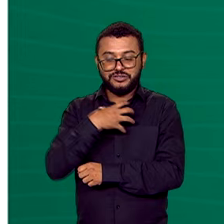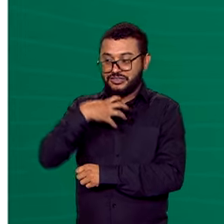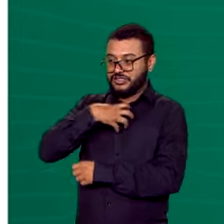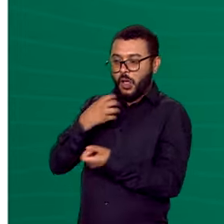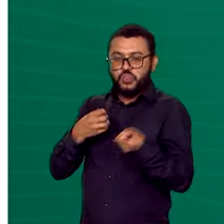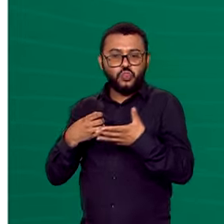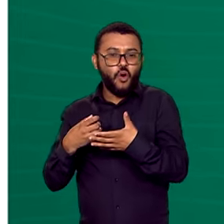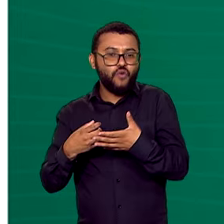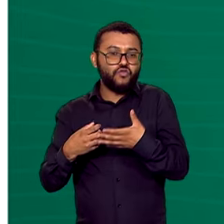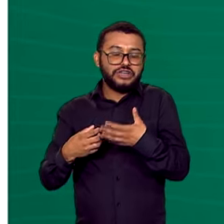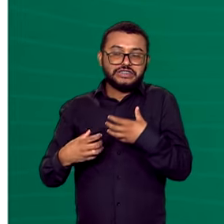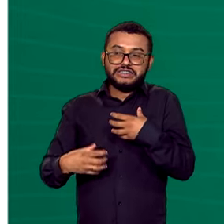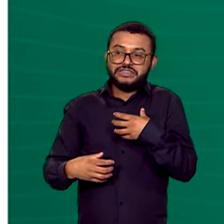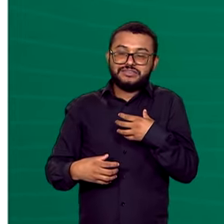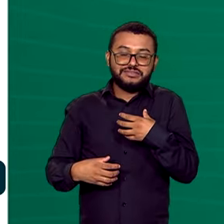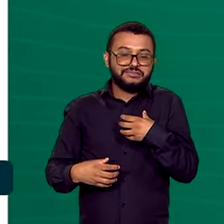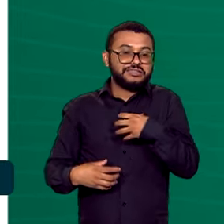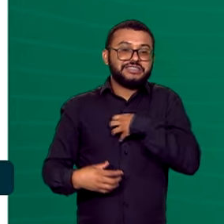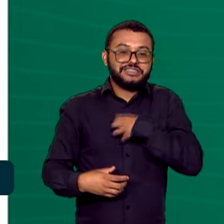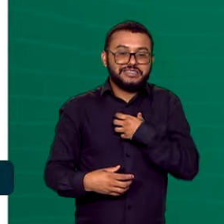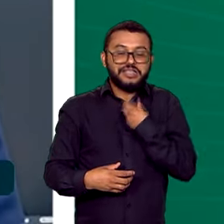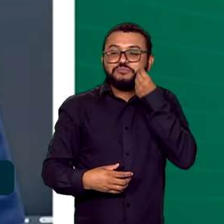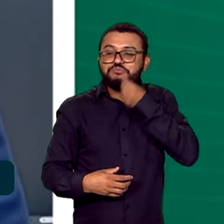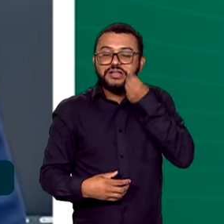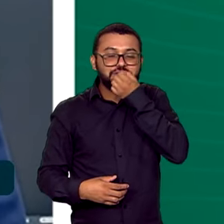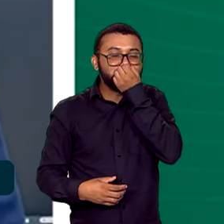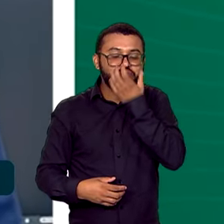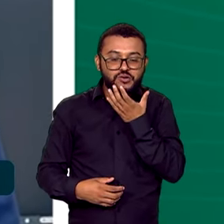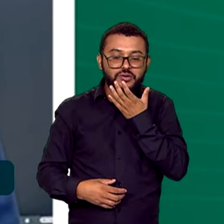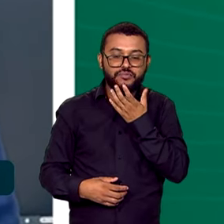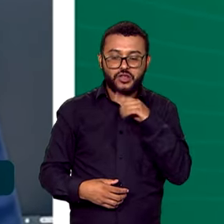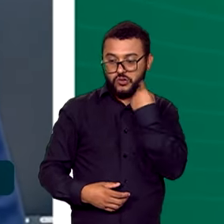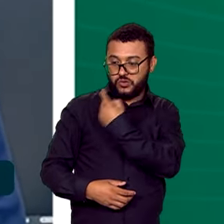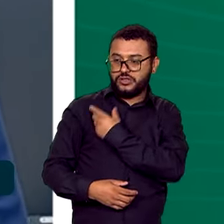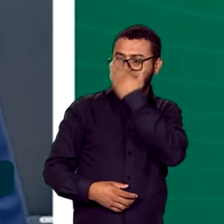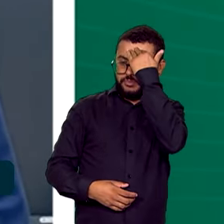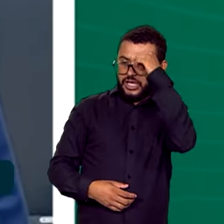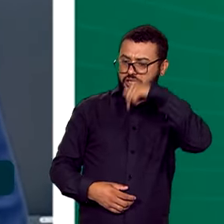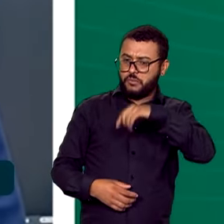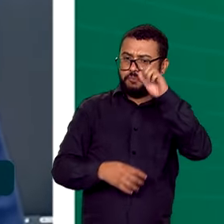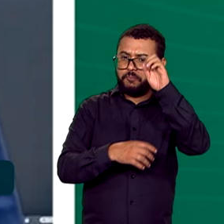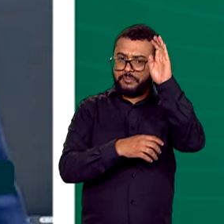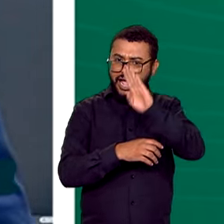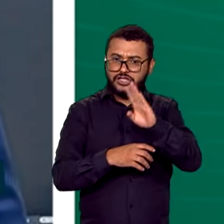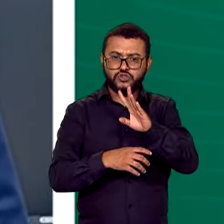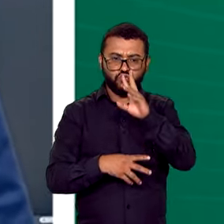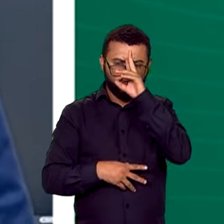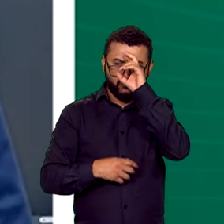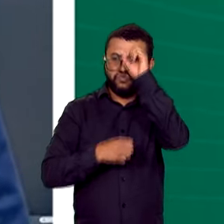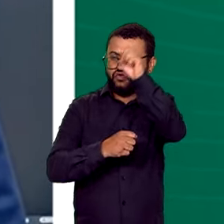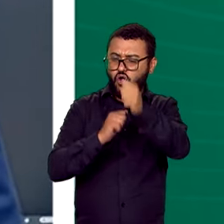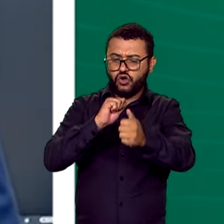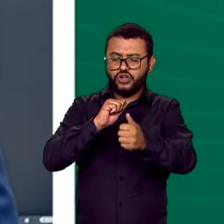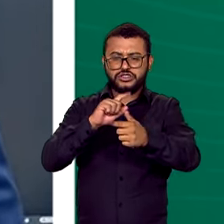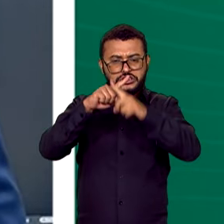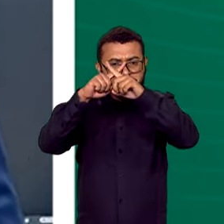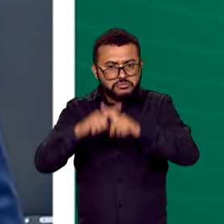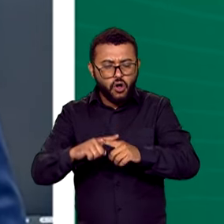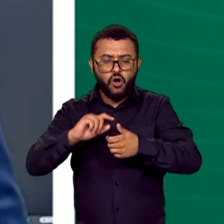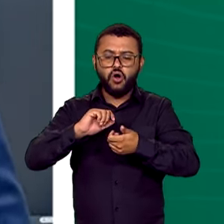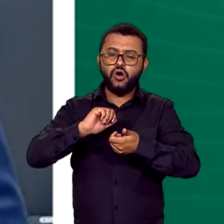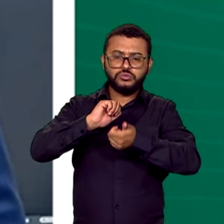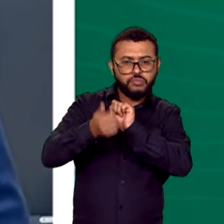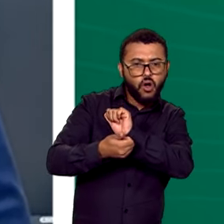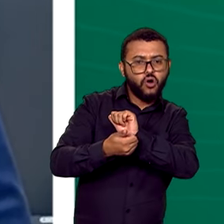novo, então é uma experiência muito boa. Todos nós sabemos que o Brasil hoje é uma potência no esporte para o ano. E dessa